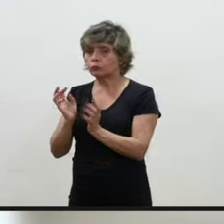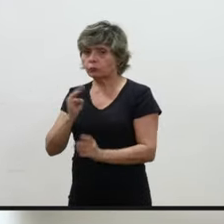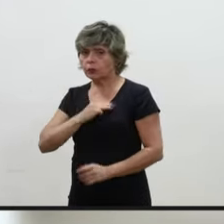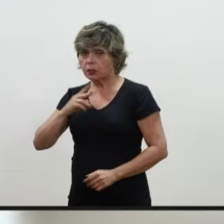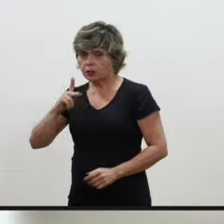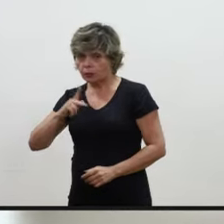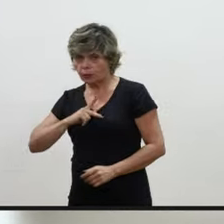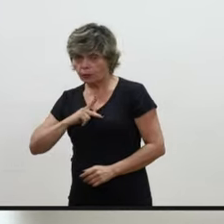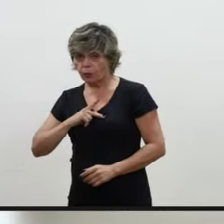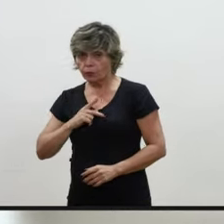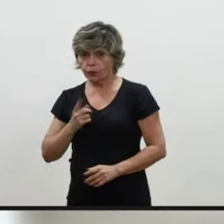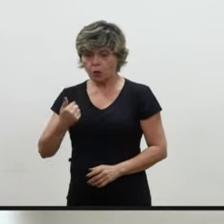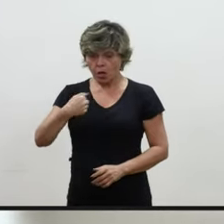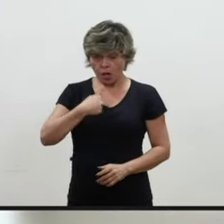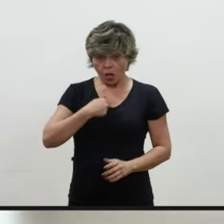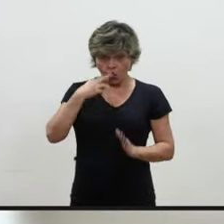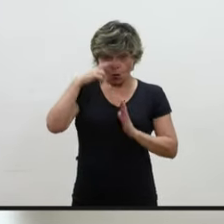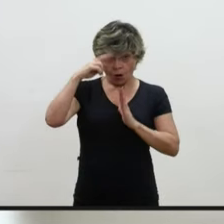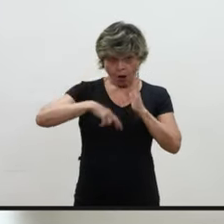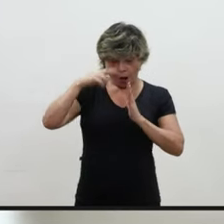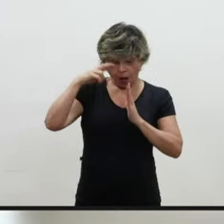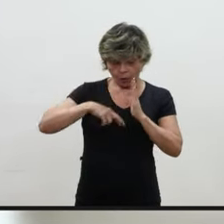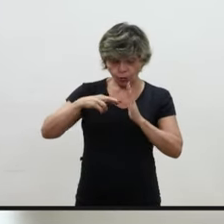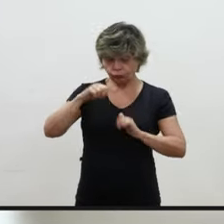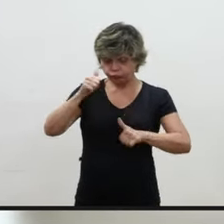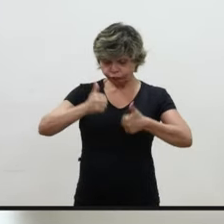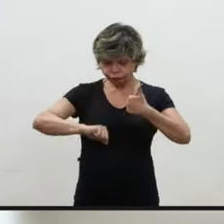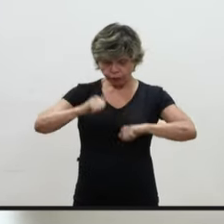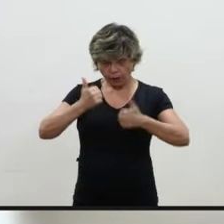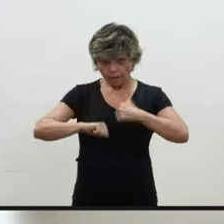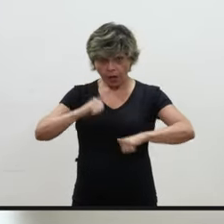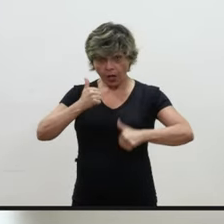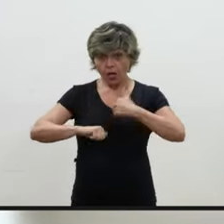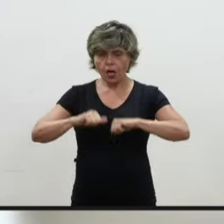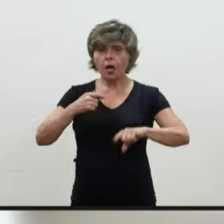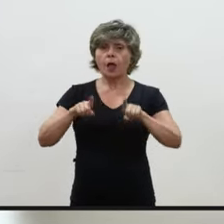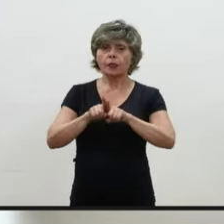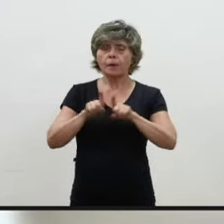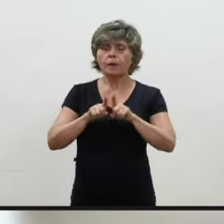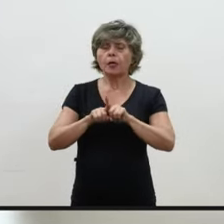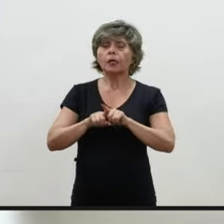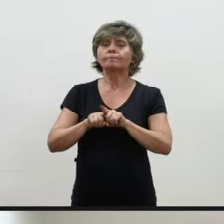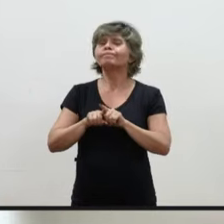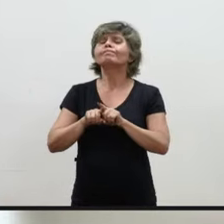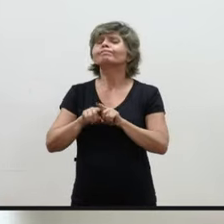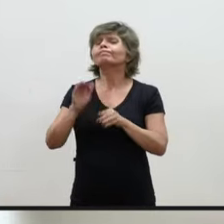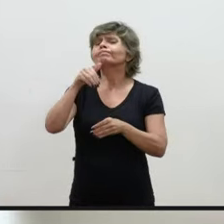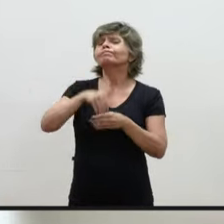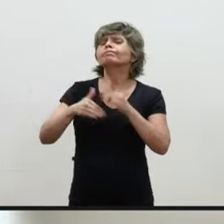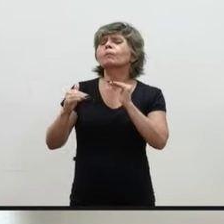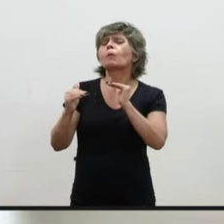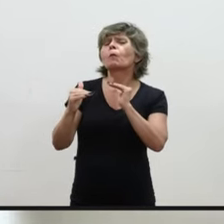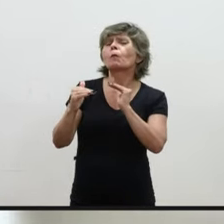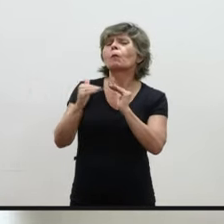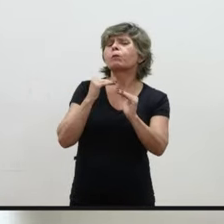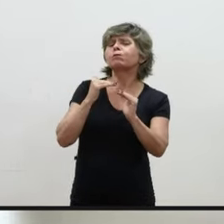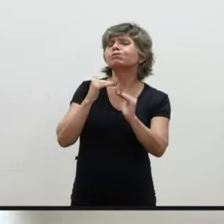Nós, ao analisarmos o processo, nós concordamos, em parte, com cada um.